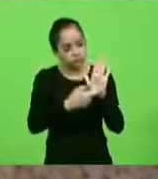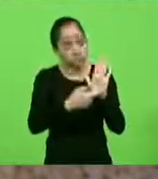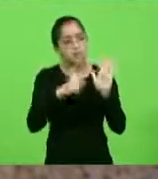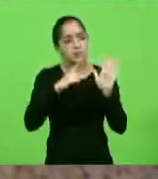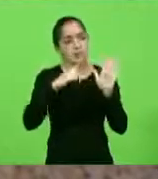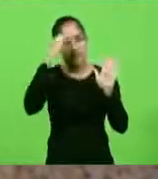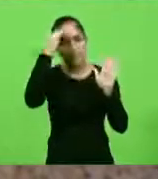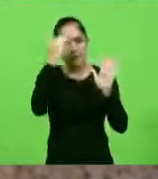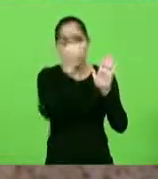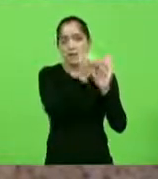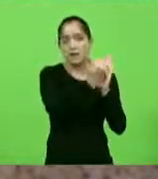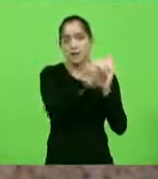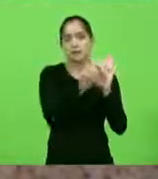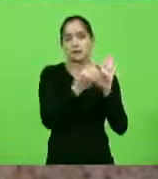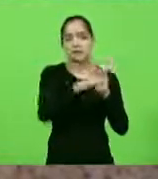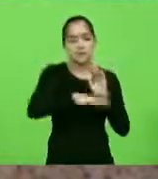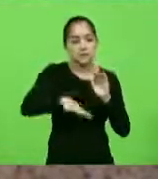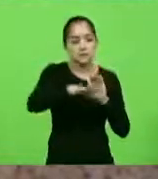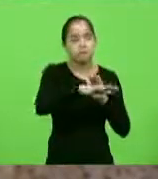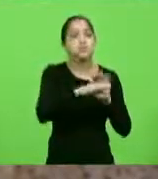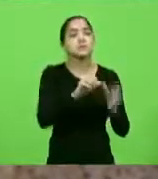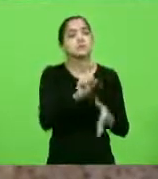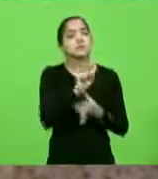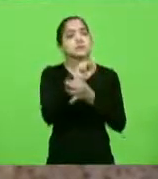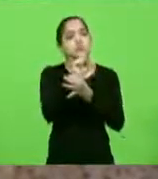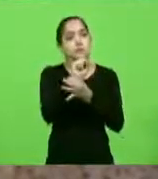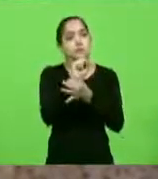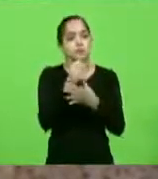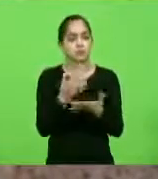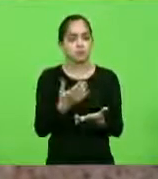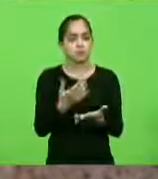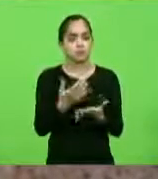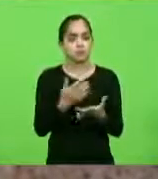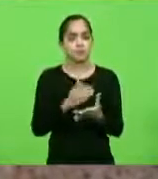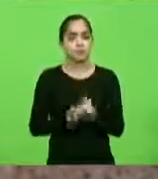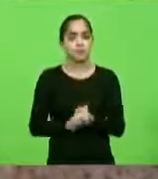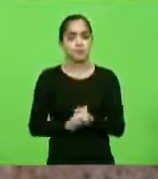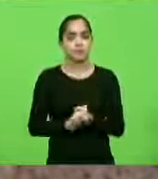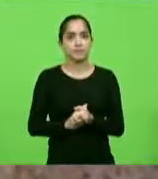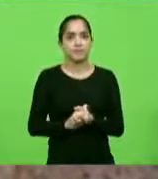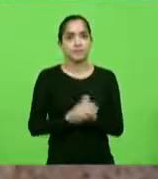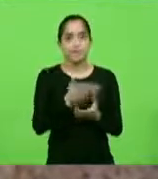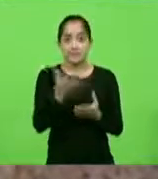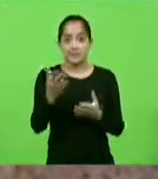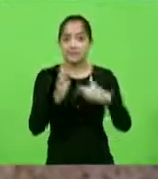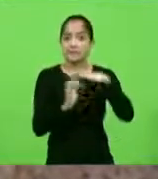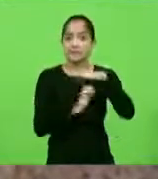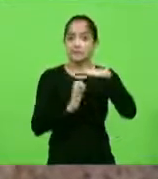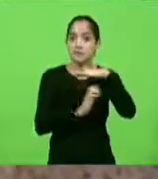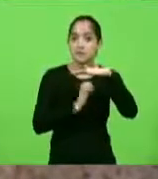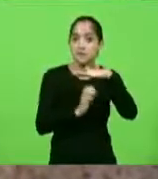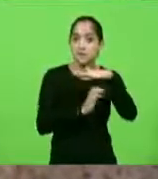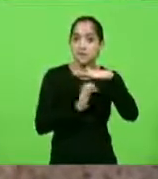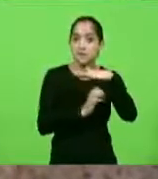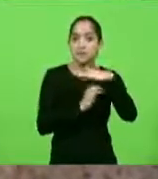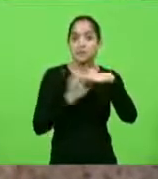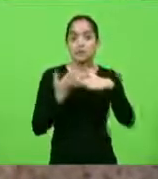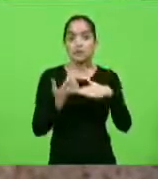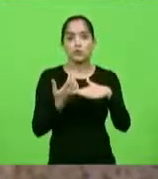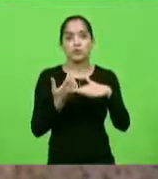possíveis para que esses lugares sejam seguros, então não é nem do endereço desses empreendedores não